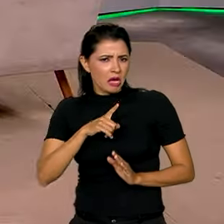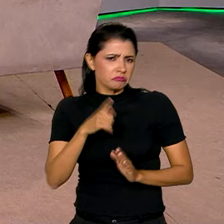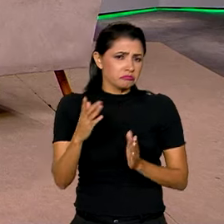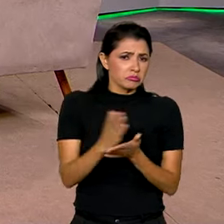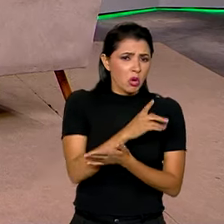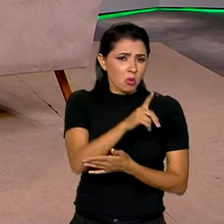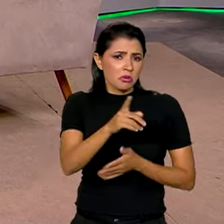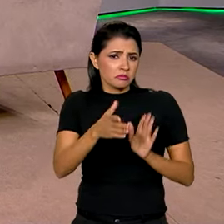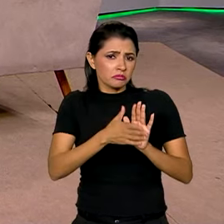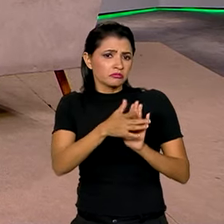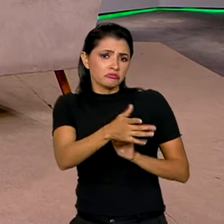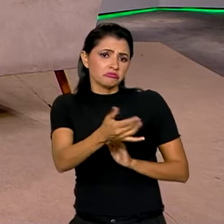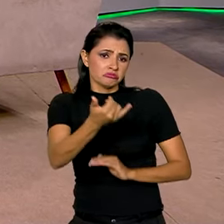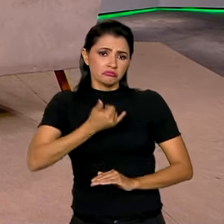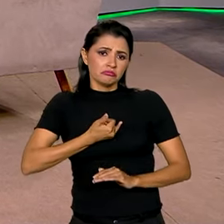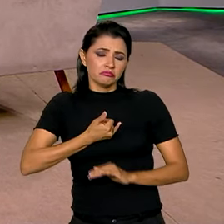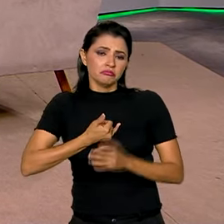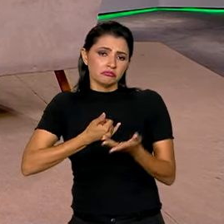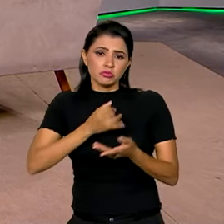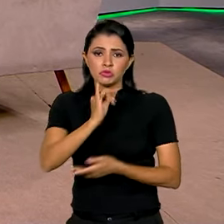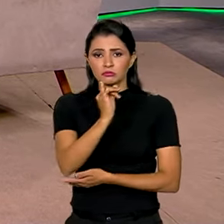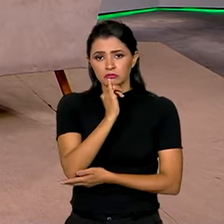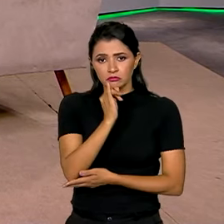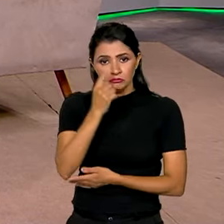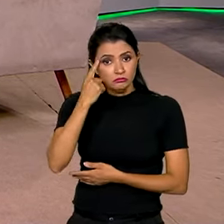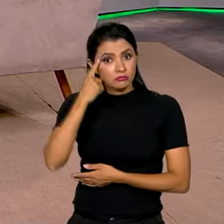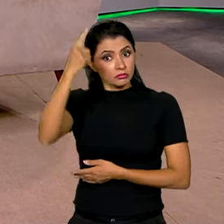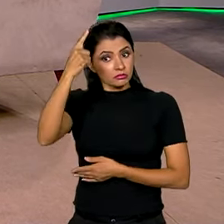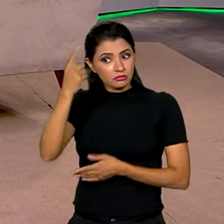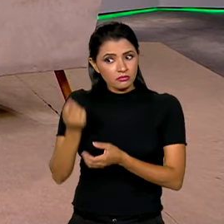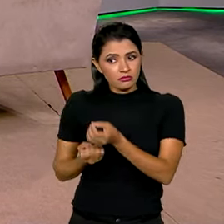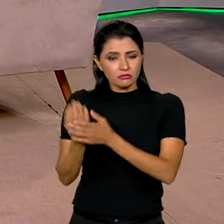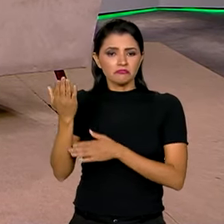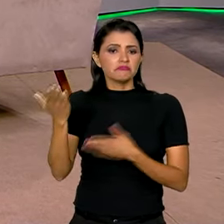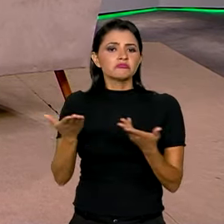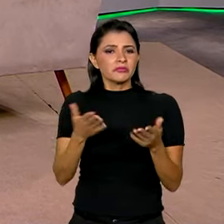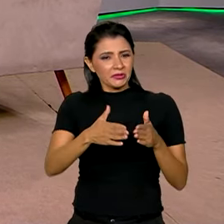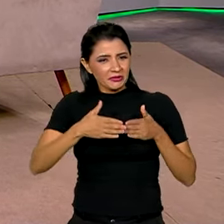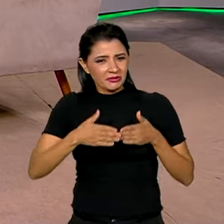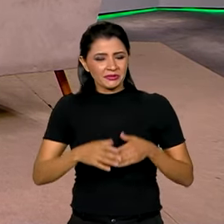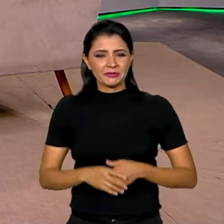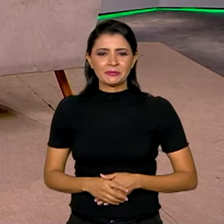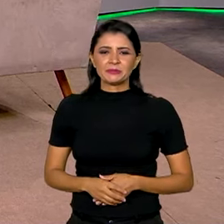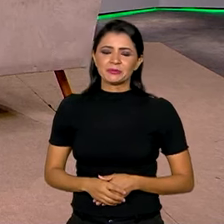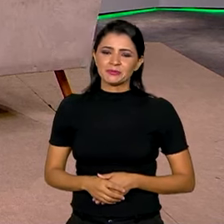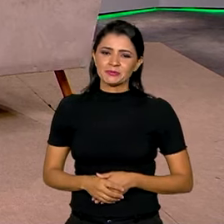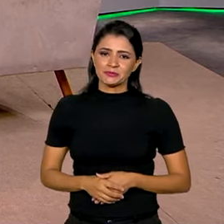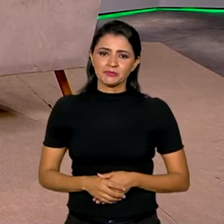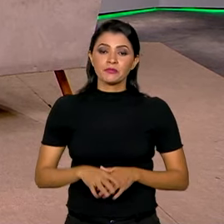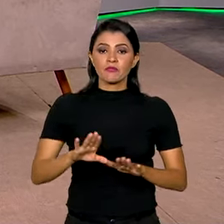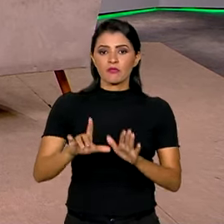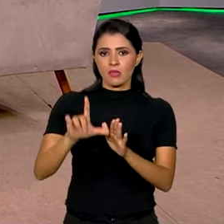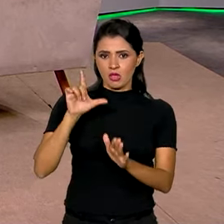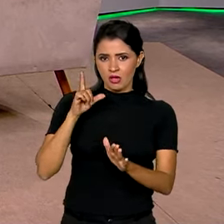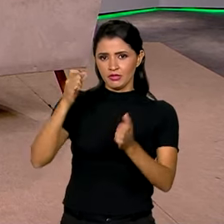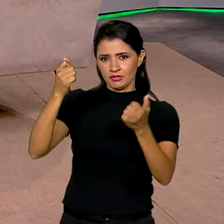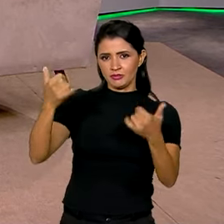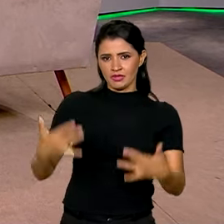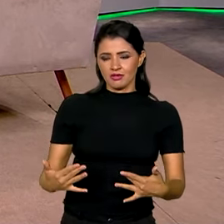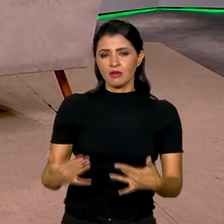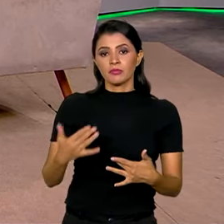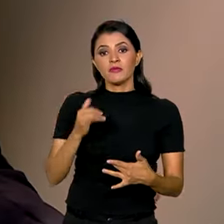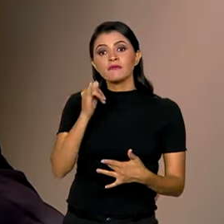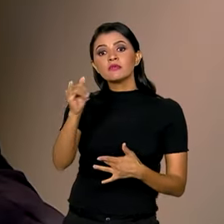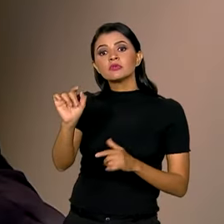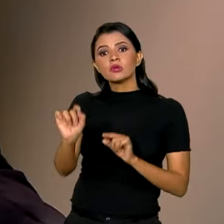mencionar, um exemplo de ideias que estão surgindo, por favor. Antes de te dizer sobre isso,